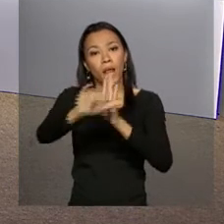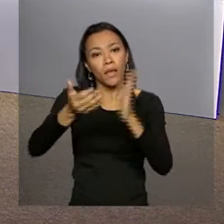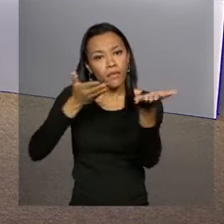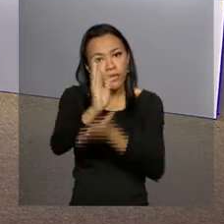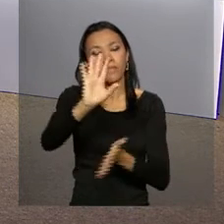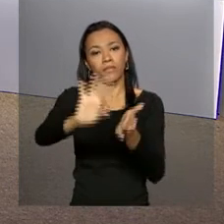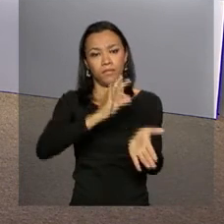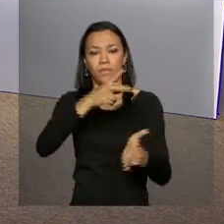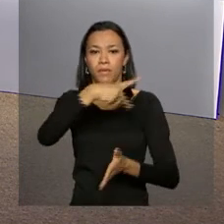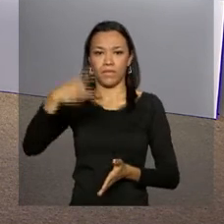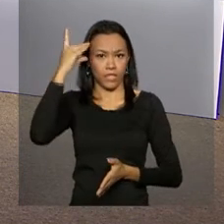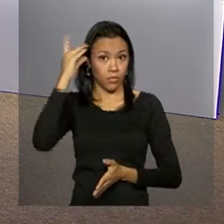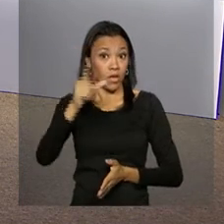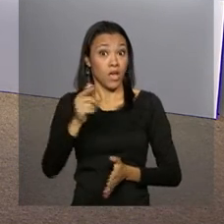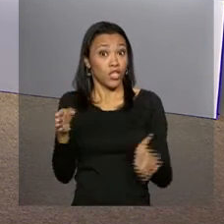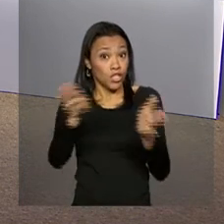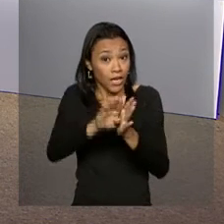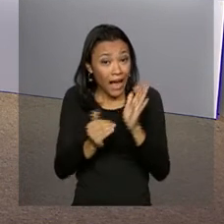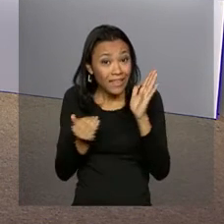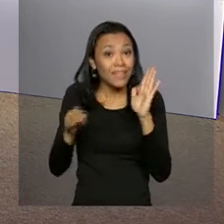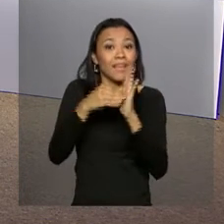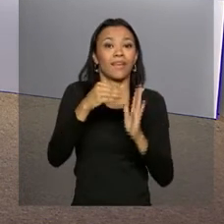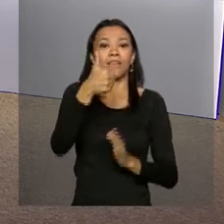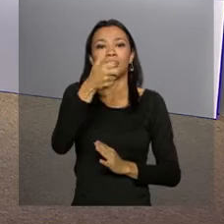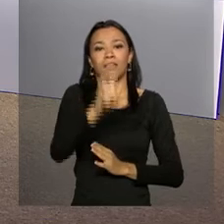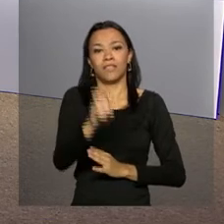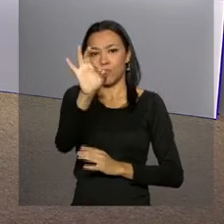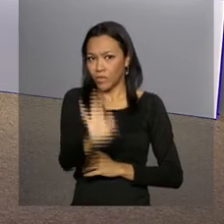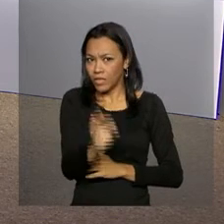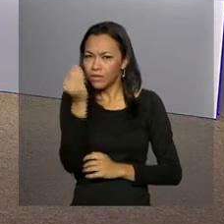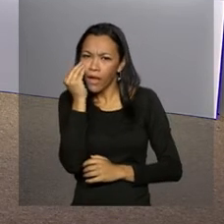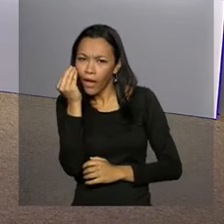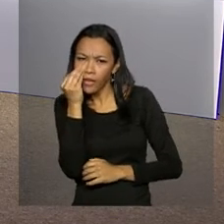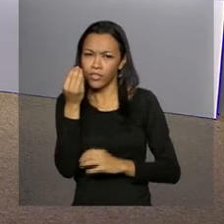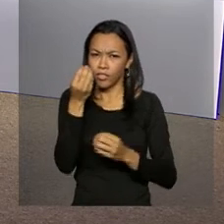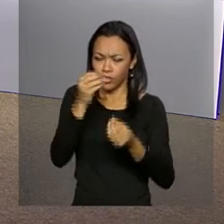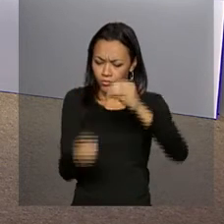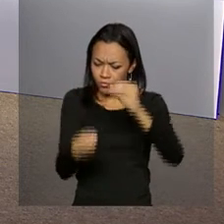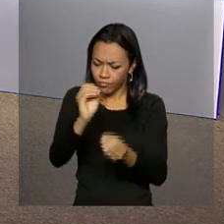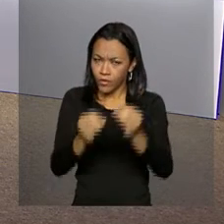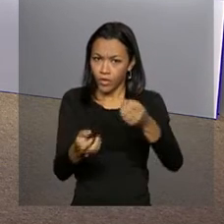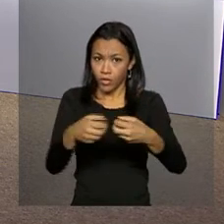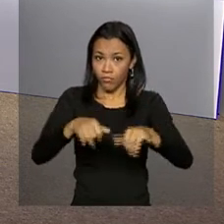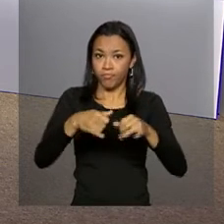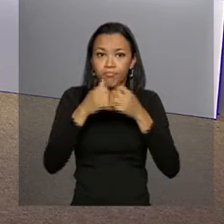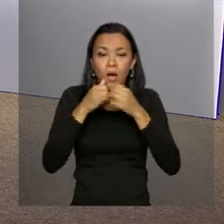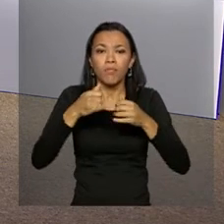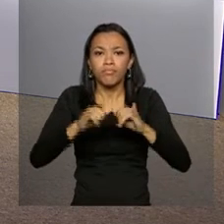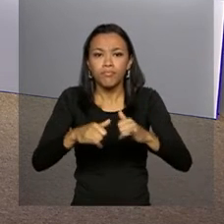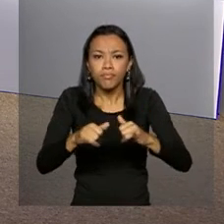ainda permite que o percentual chegue a 15% se testes e ensaios em motores validarem a